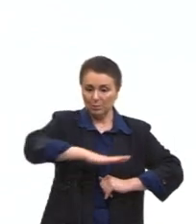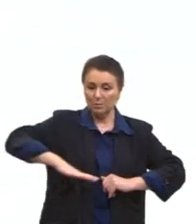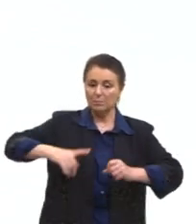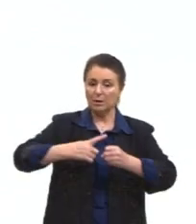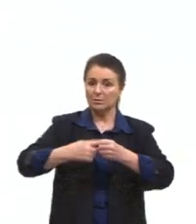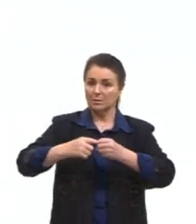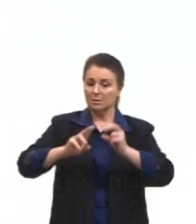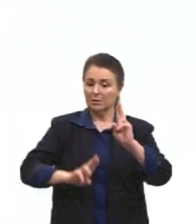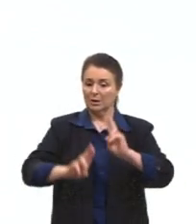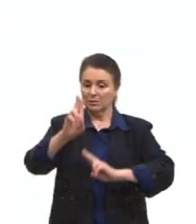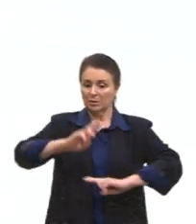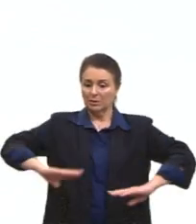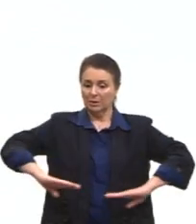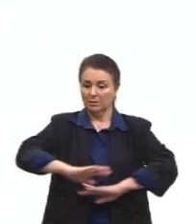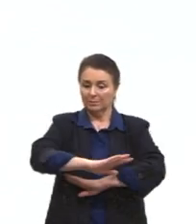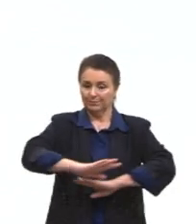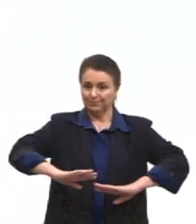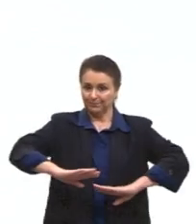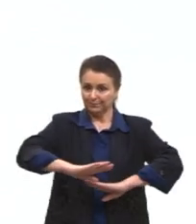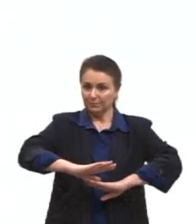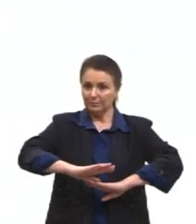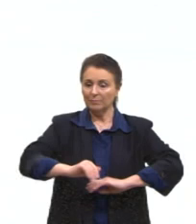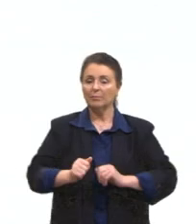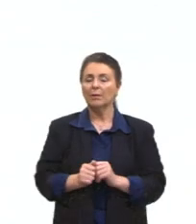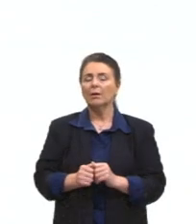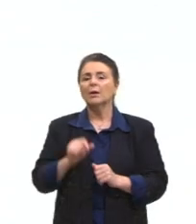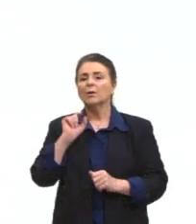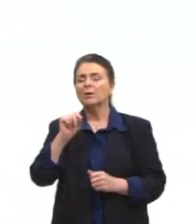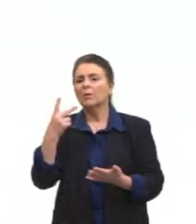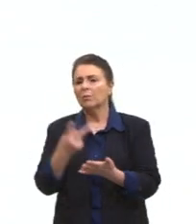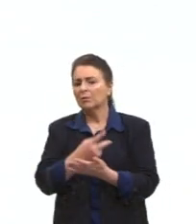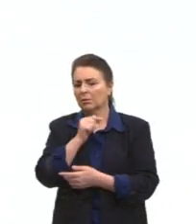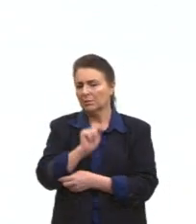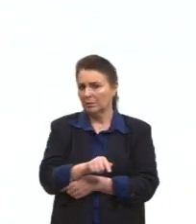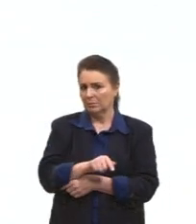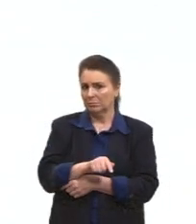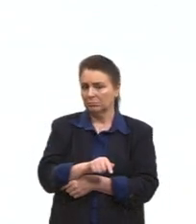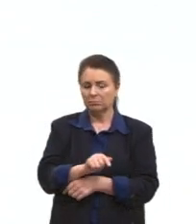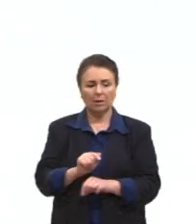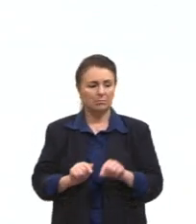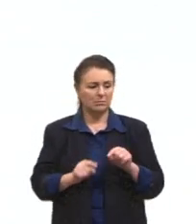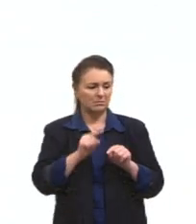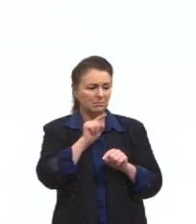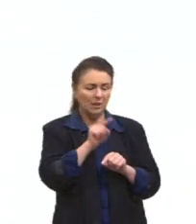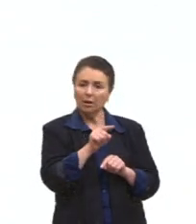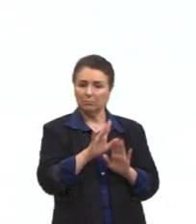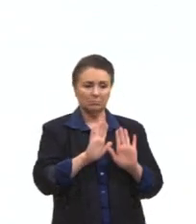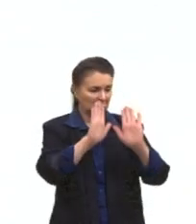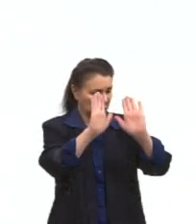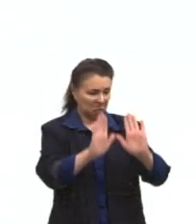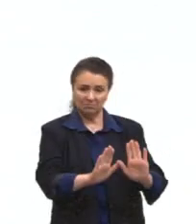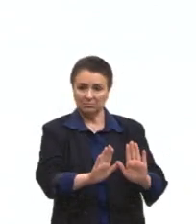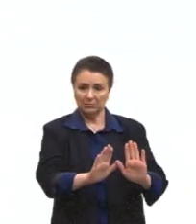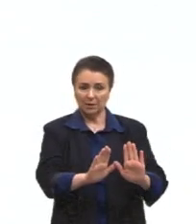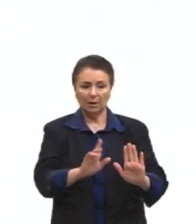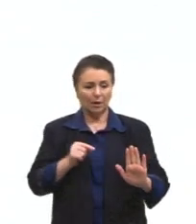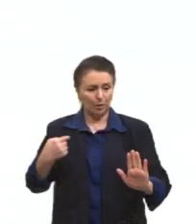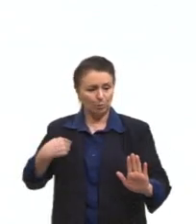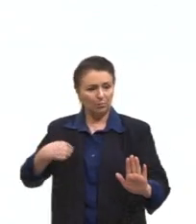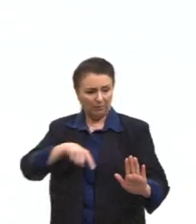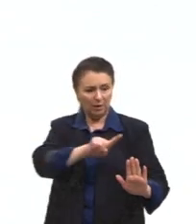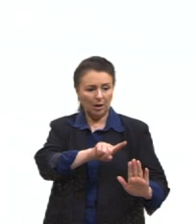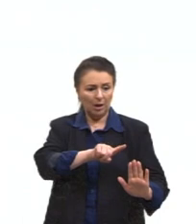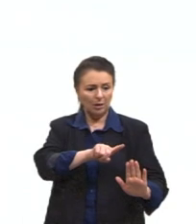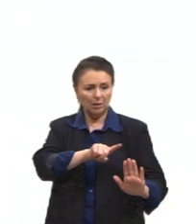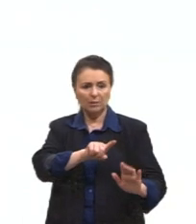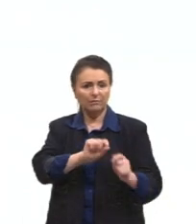é uma intervenção que acontece, né, quer dizer, existe algo posto, tu vai lá e intervém nela, pode ser ambiental ou